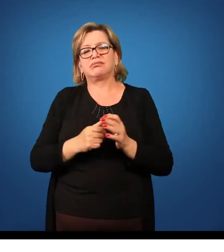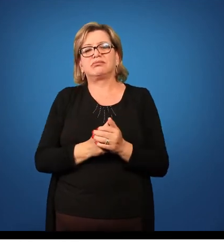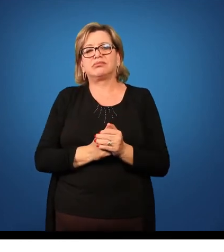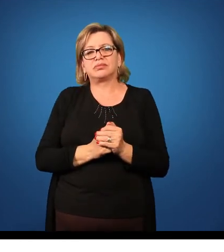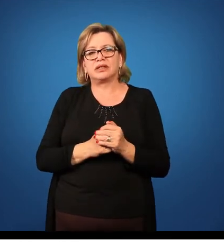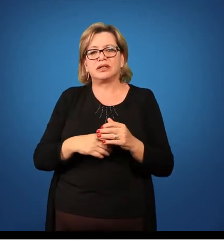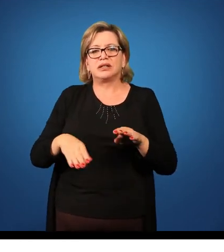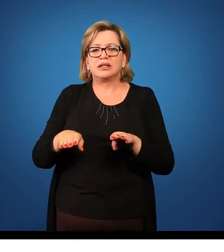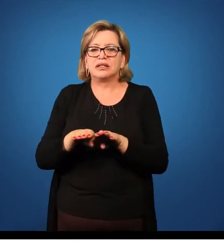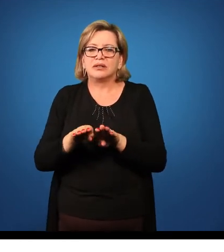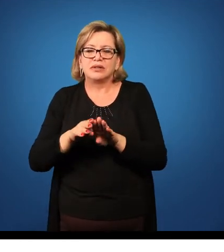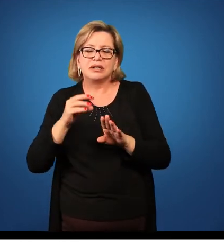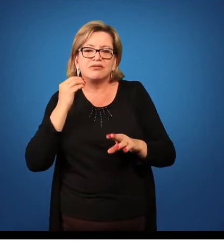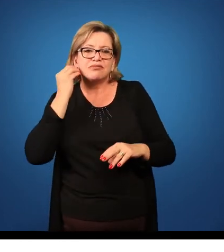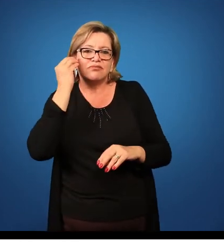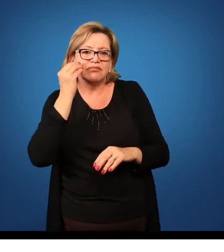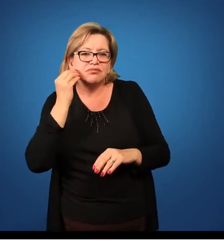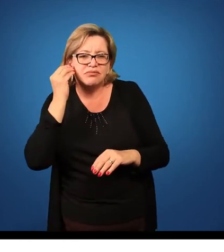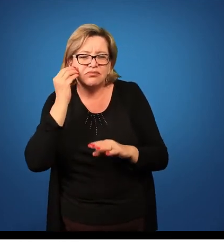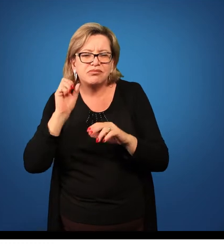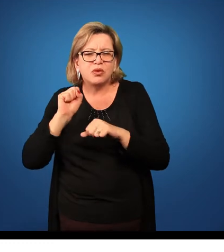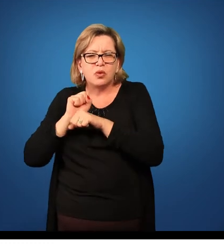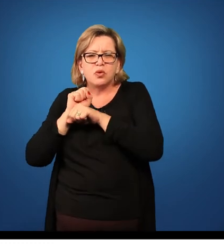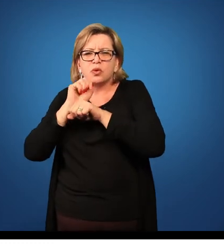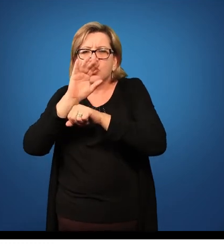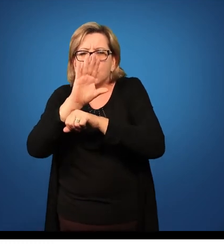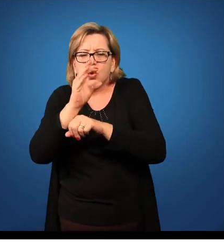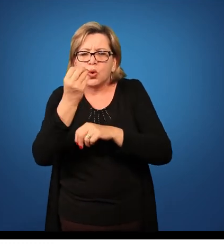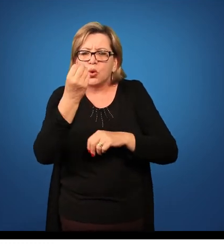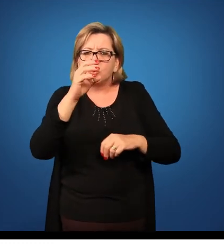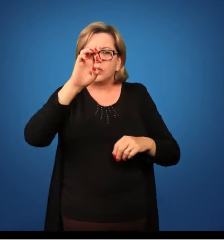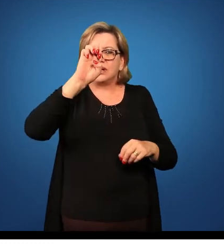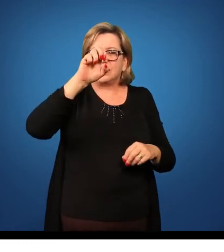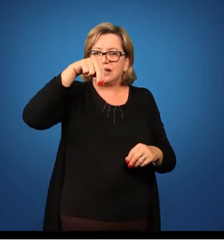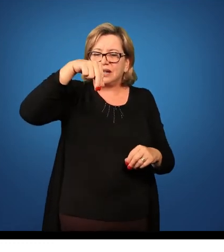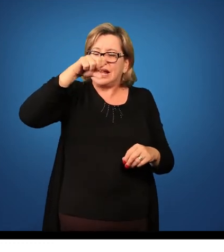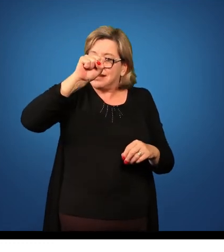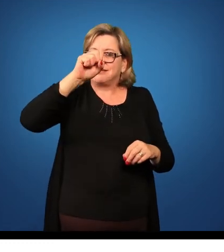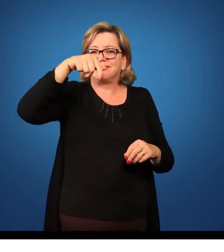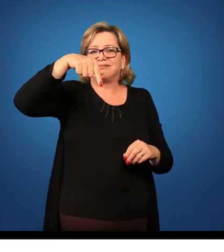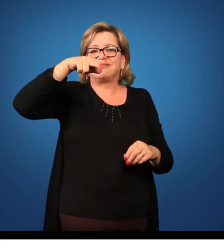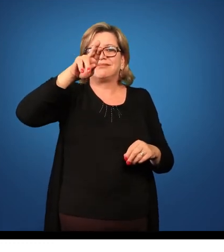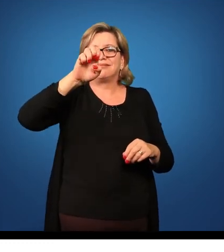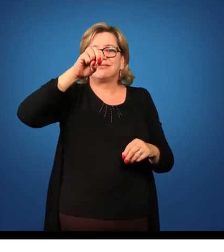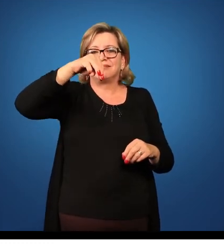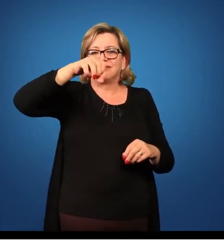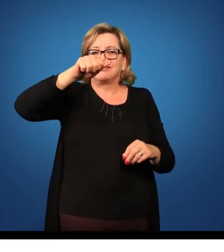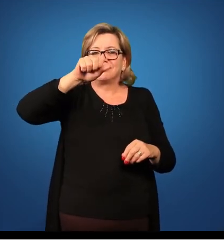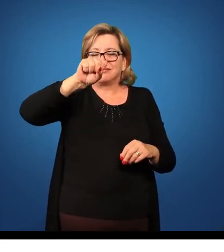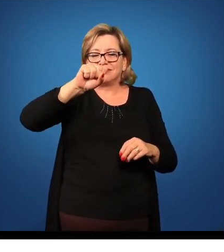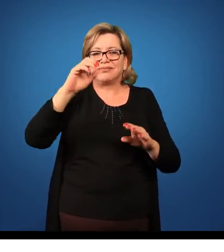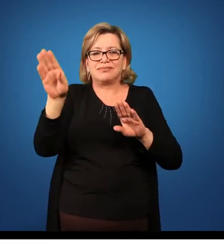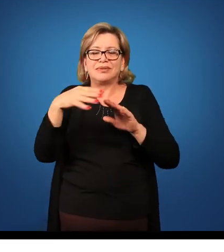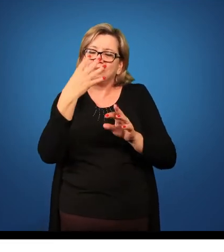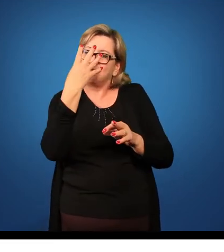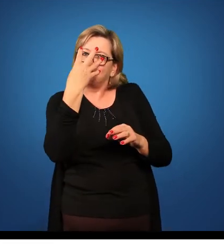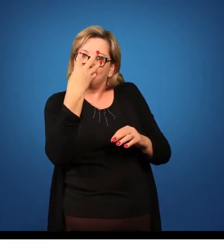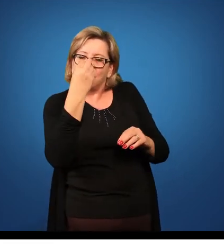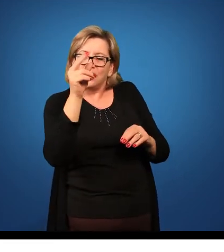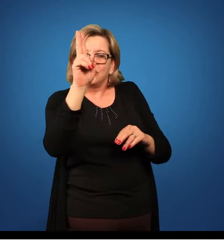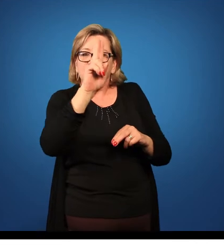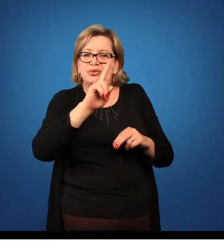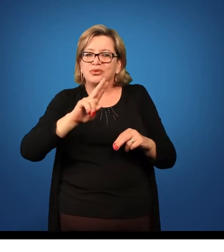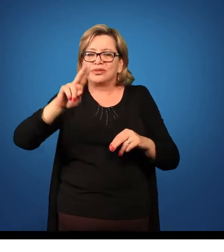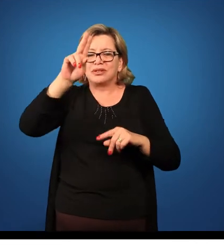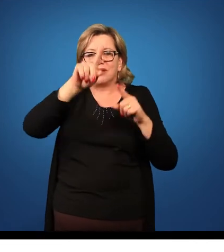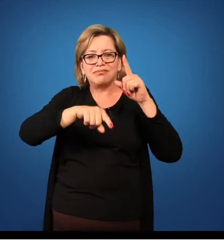Tente levar, projetar esquemas, imagens, utilizar recursos se possível, utilizar